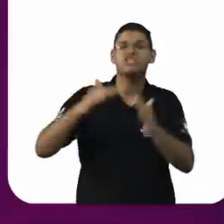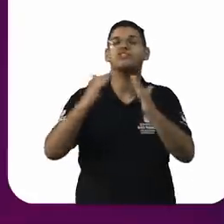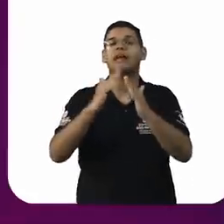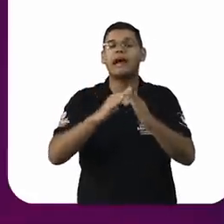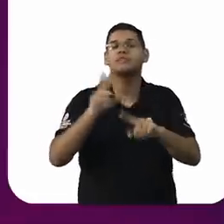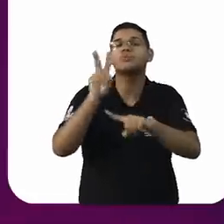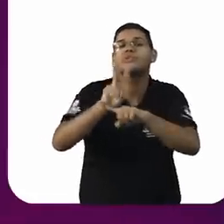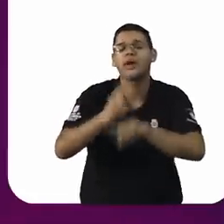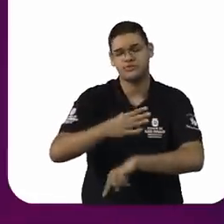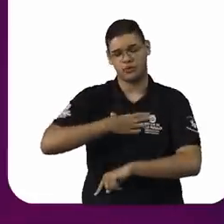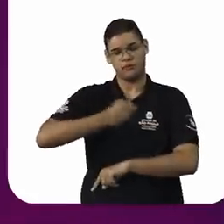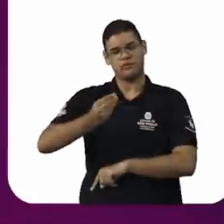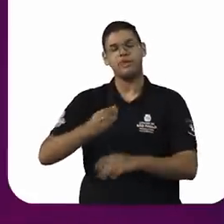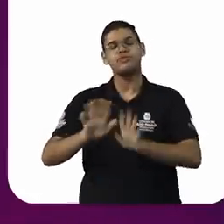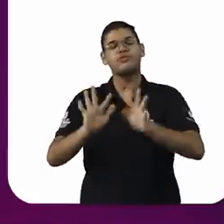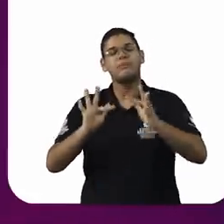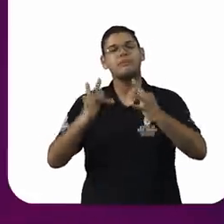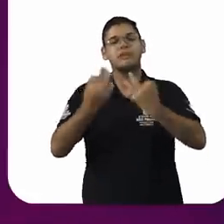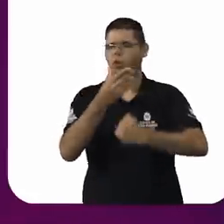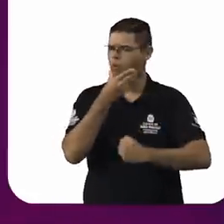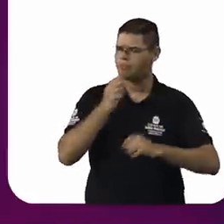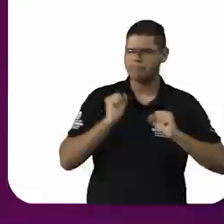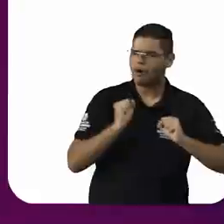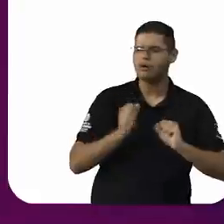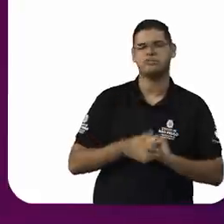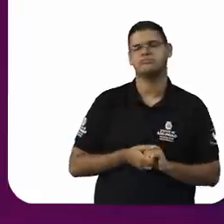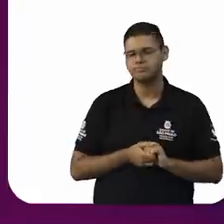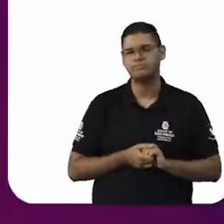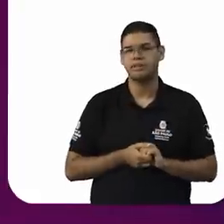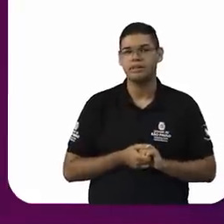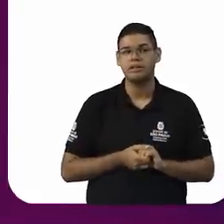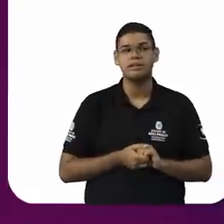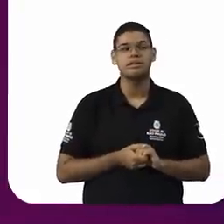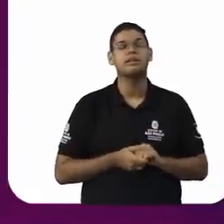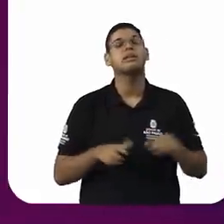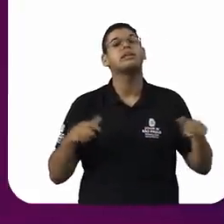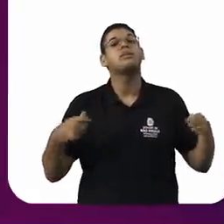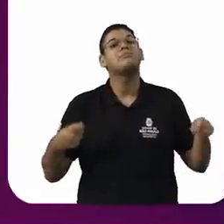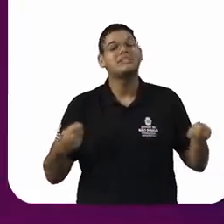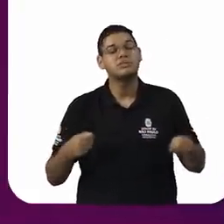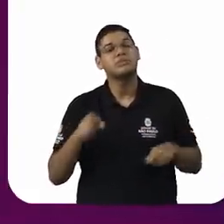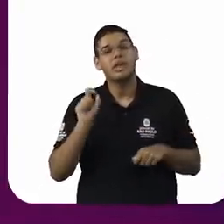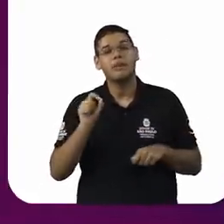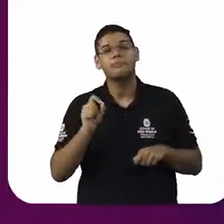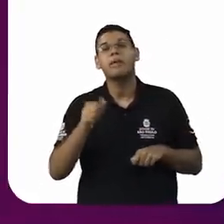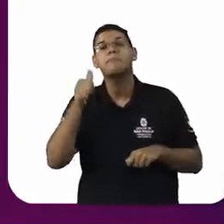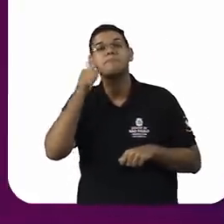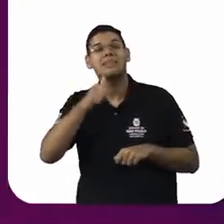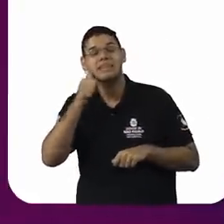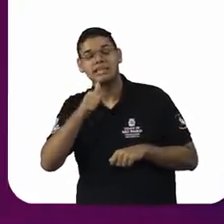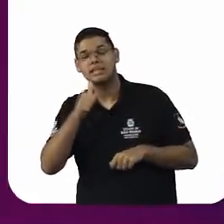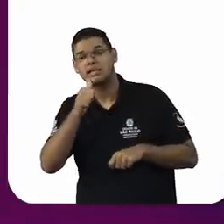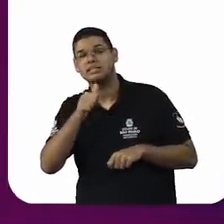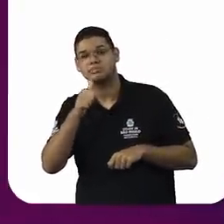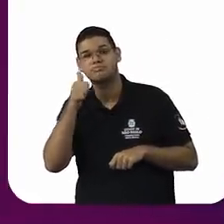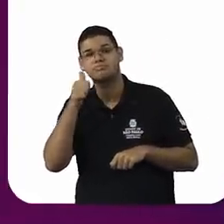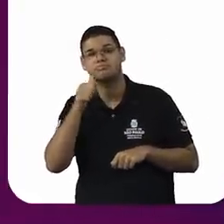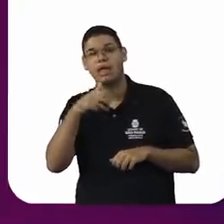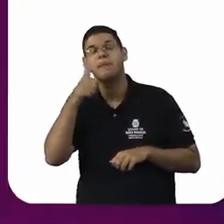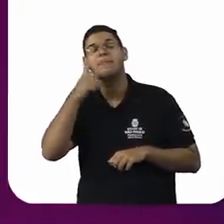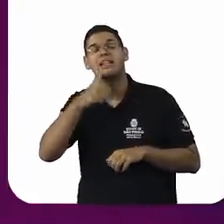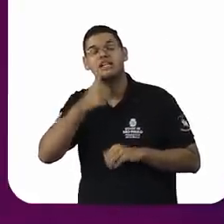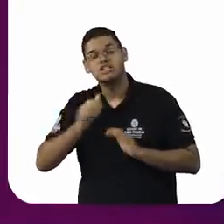equilíbrio maior de tempo entre meninos e meninas, que vai repercutir nas oportunidades de trabalho.